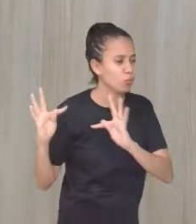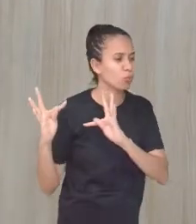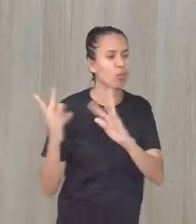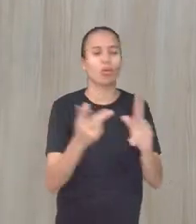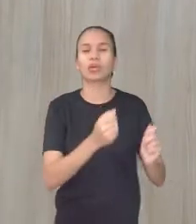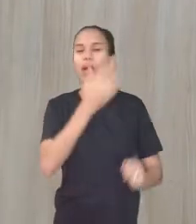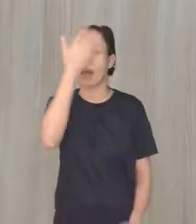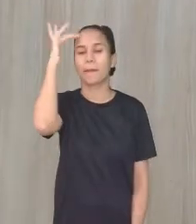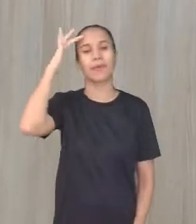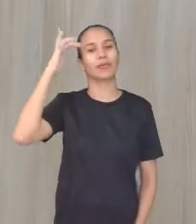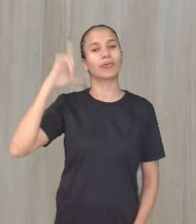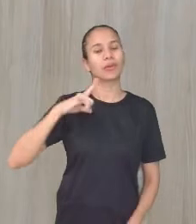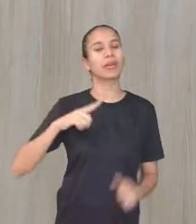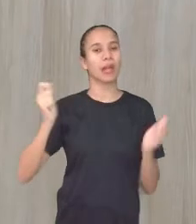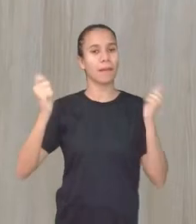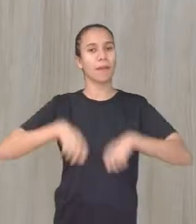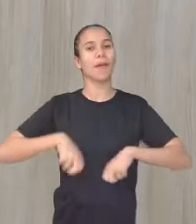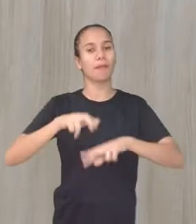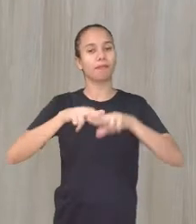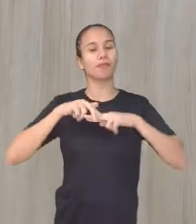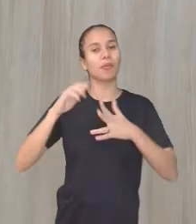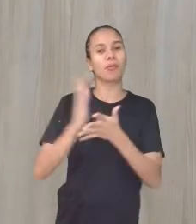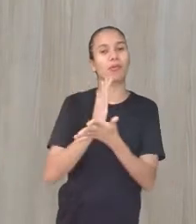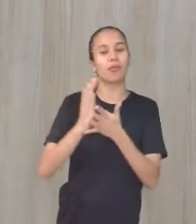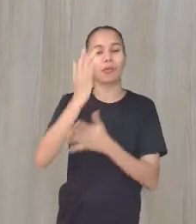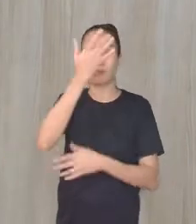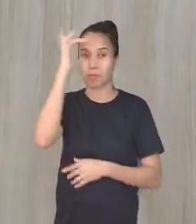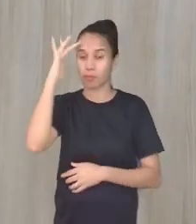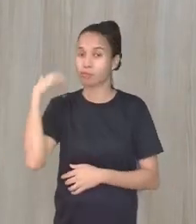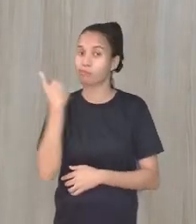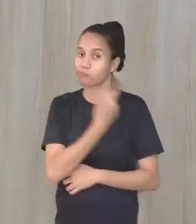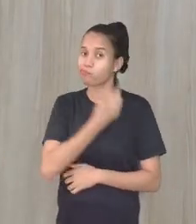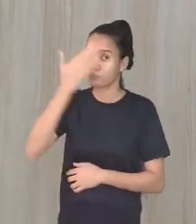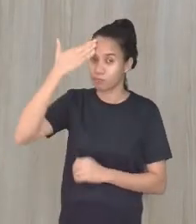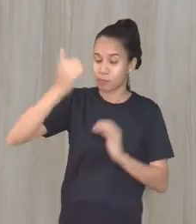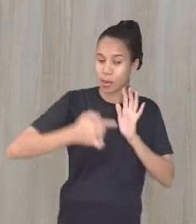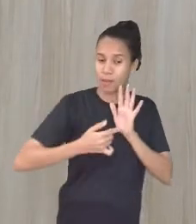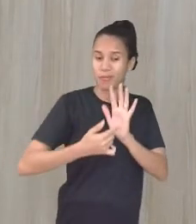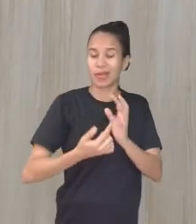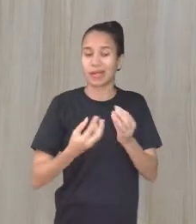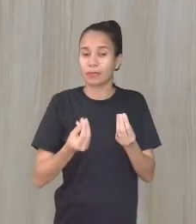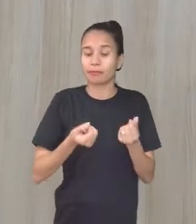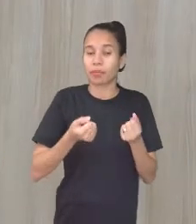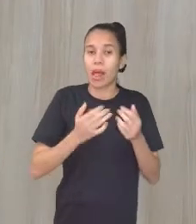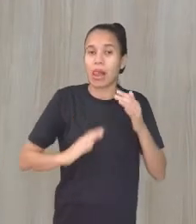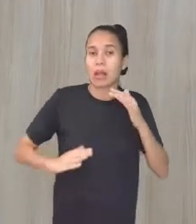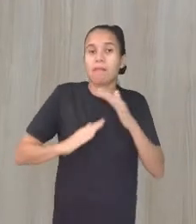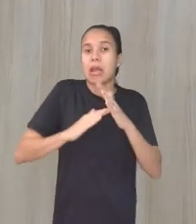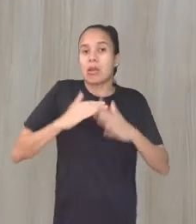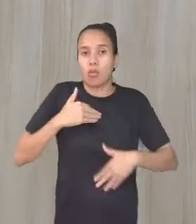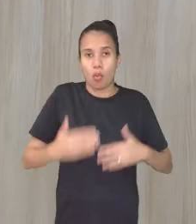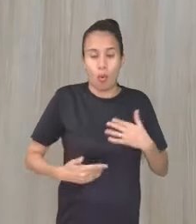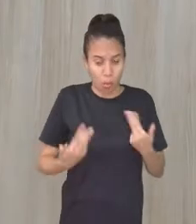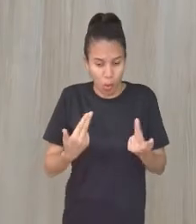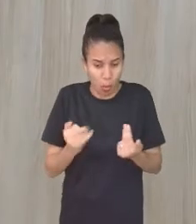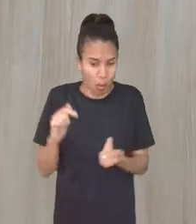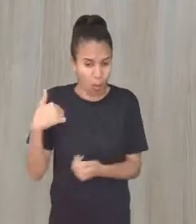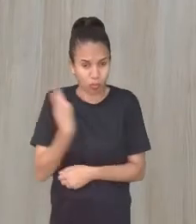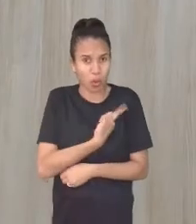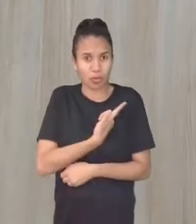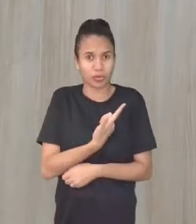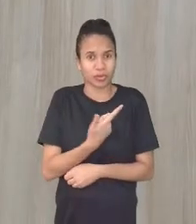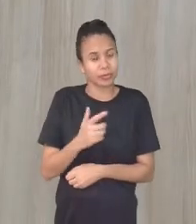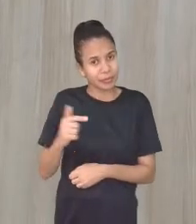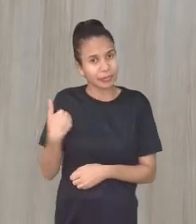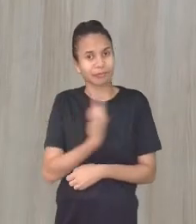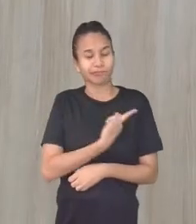nós. E para isso, algumas pessoas, né? A gente sabe que apresentam algumas limitações. Como nós também. Quantos de nós